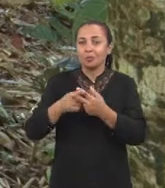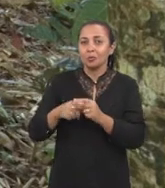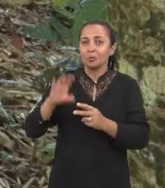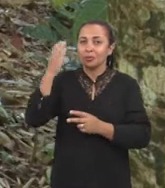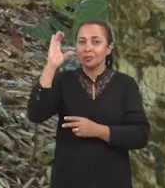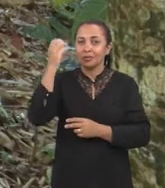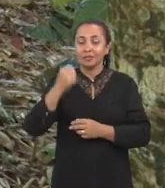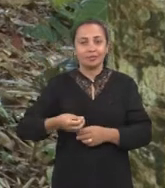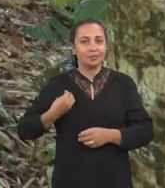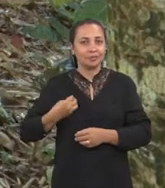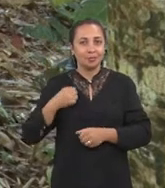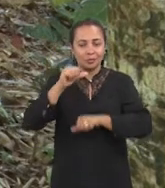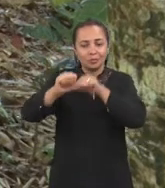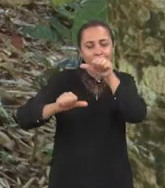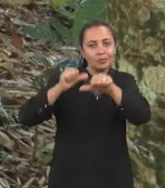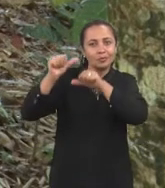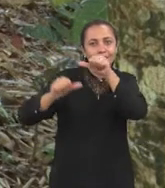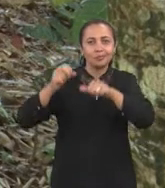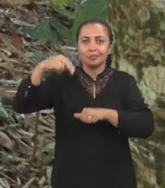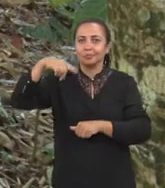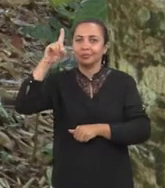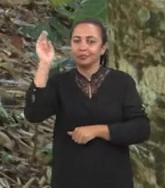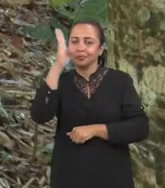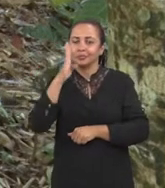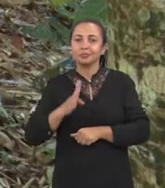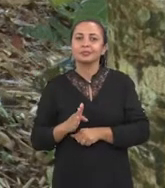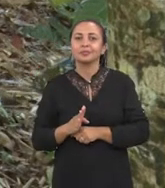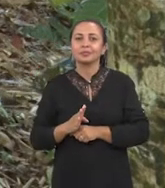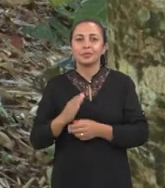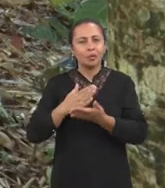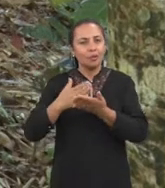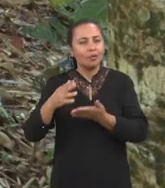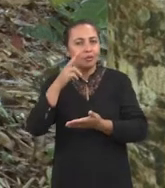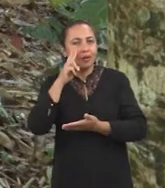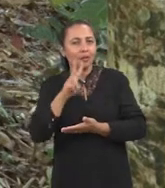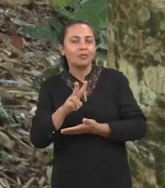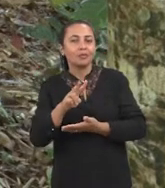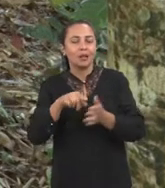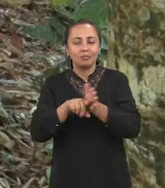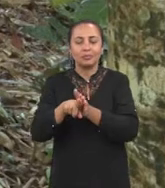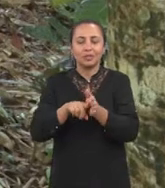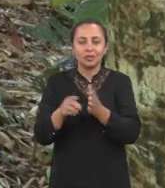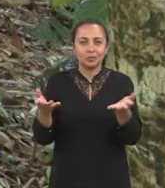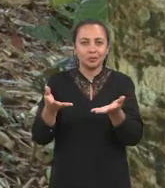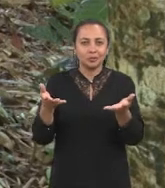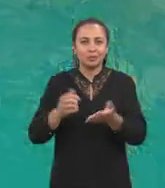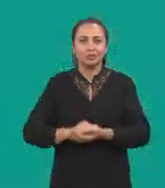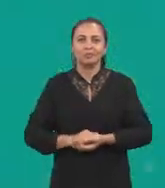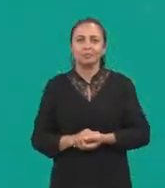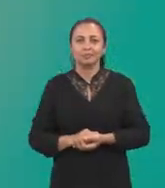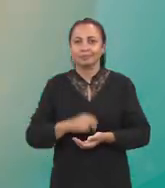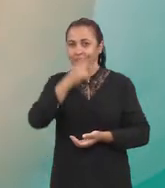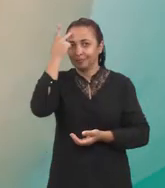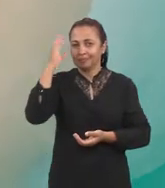produções científicas que estão sendo desenvolvidas no Nordeste brasileiro. Confira algumas das pesquisas de hoje.